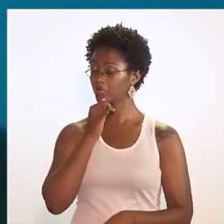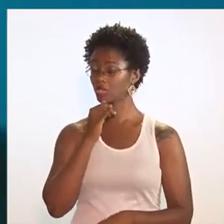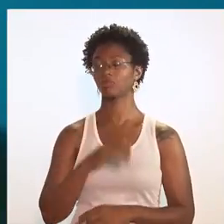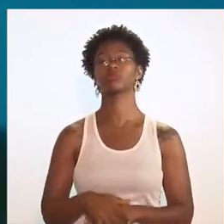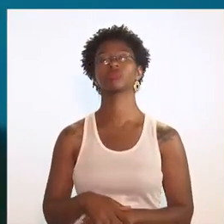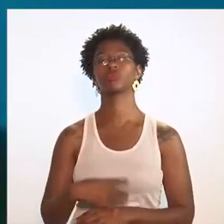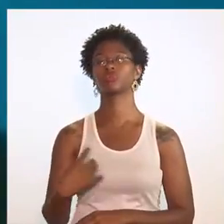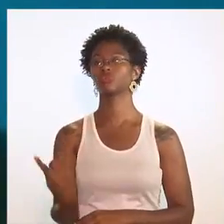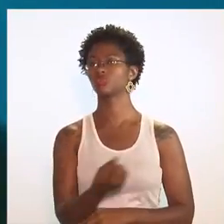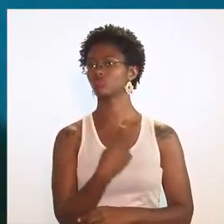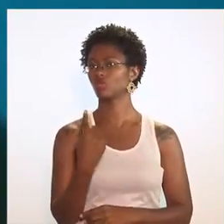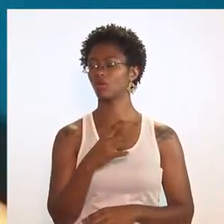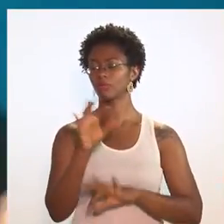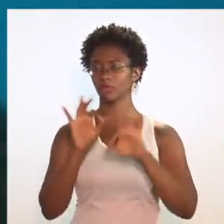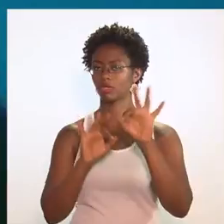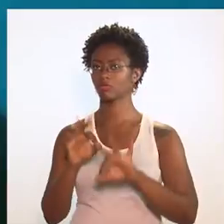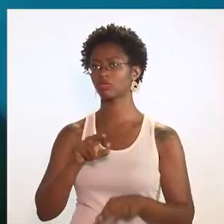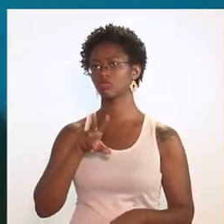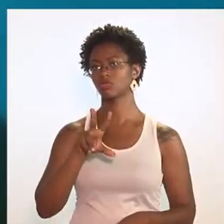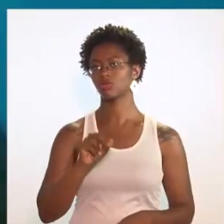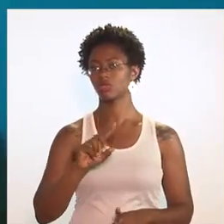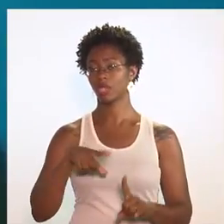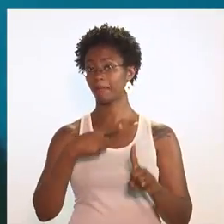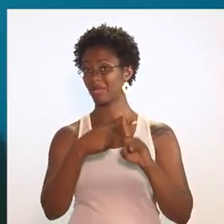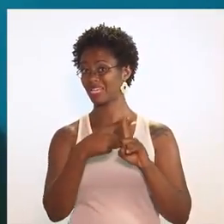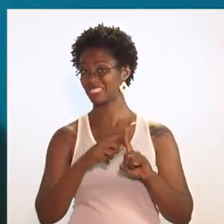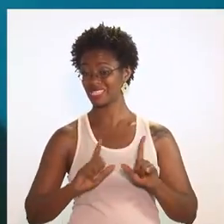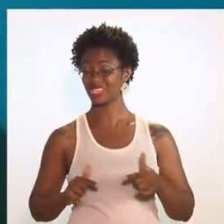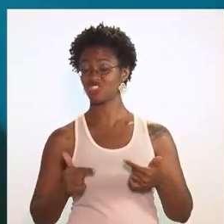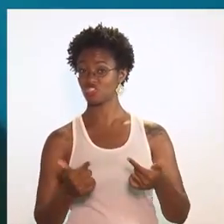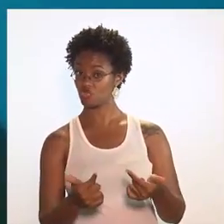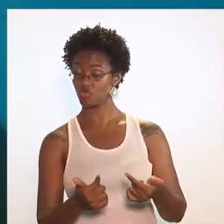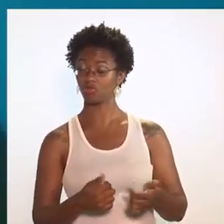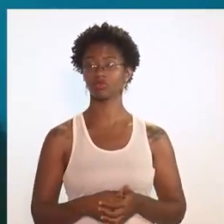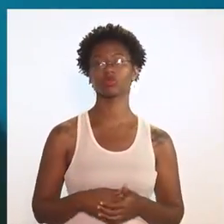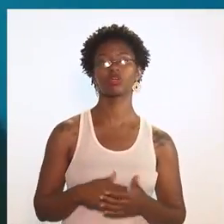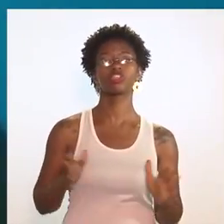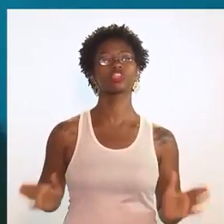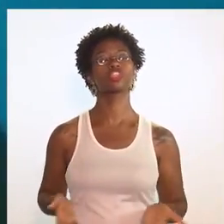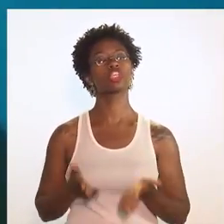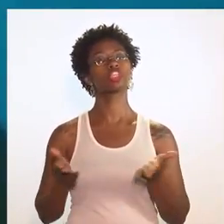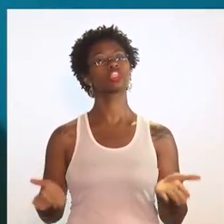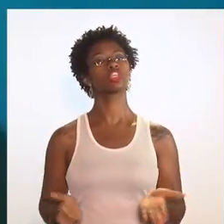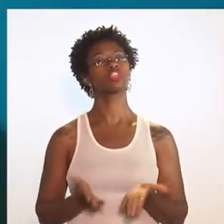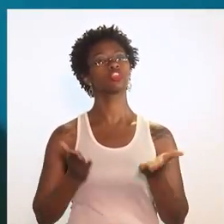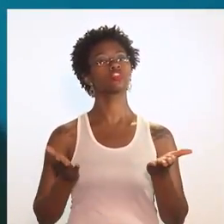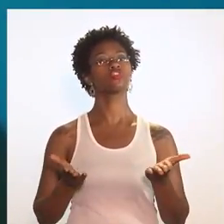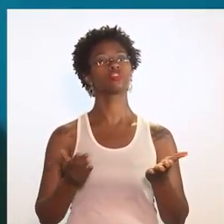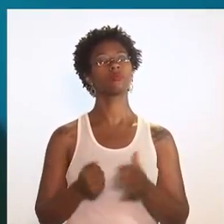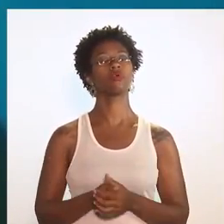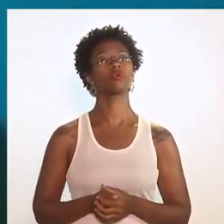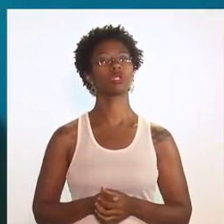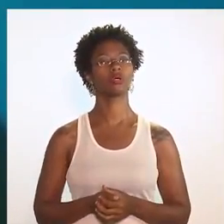como, por exemplo, a gente tem um programa chamado 50 Mais Ativo, que estimula a